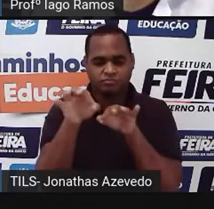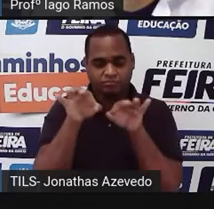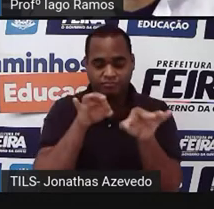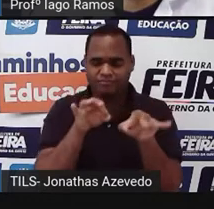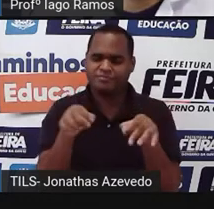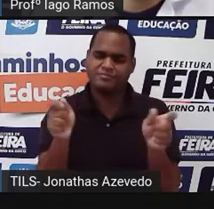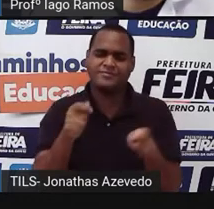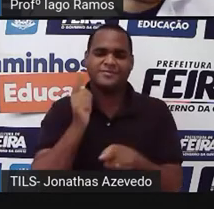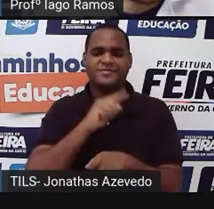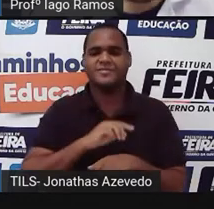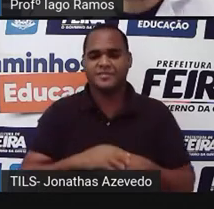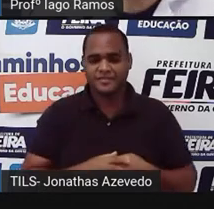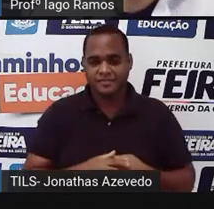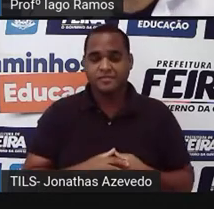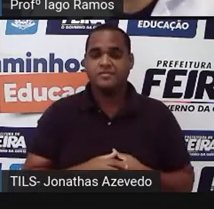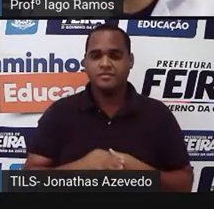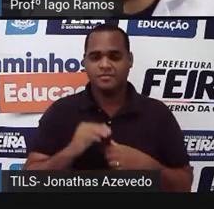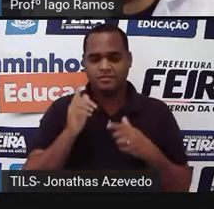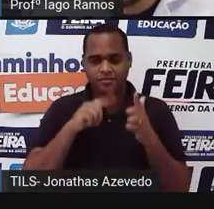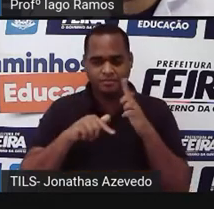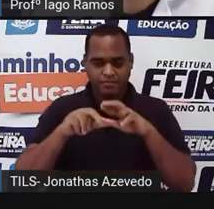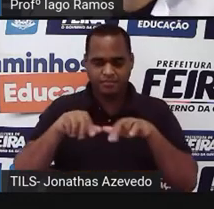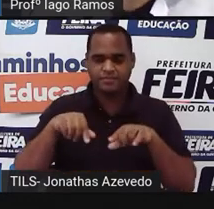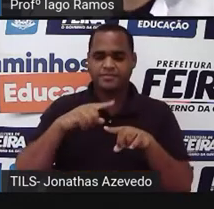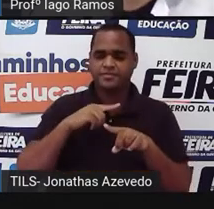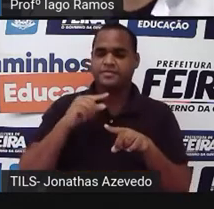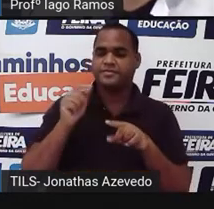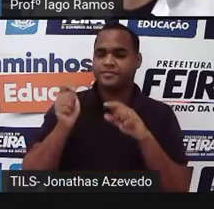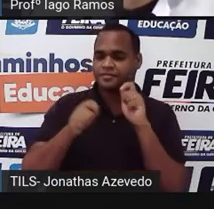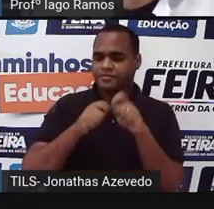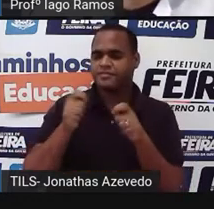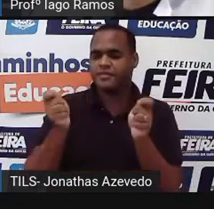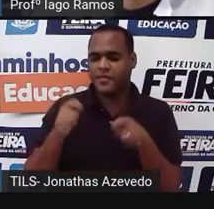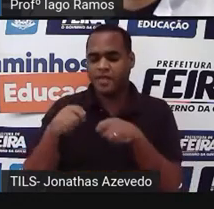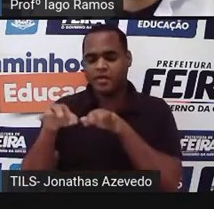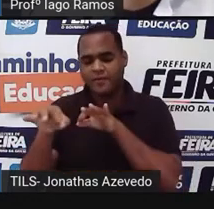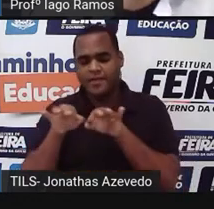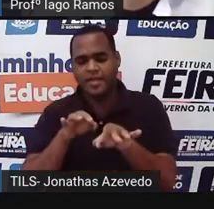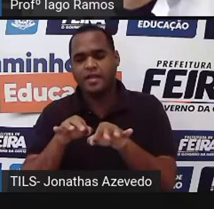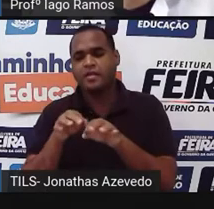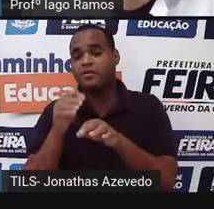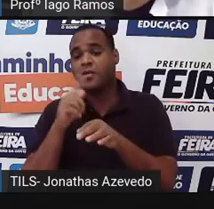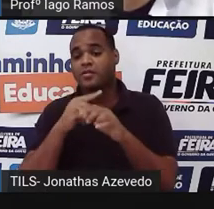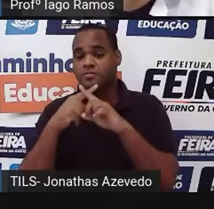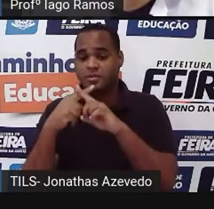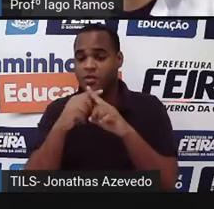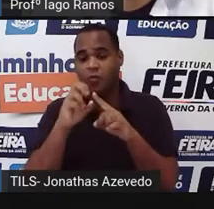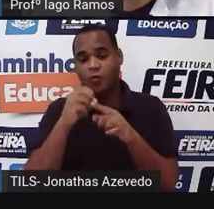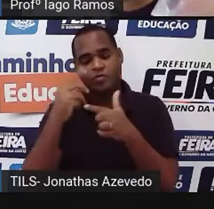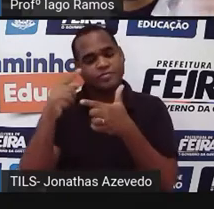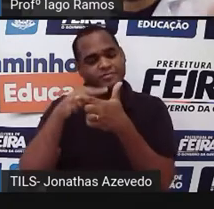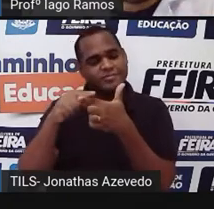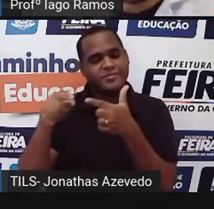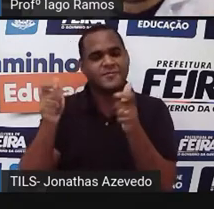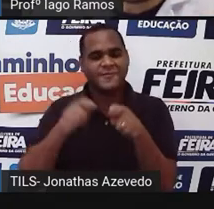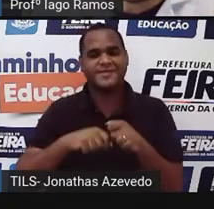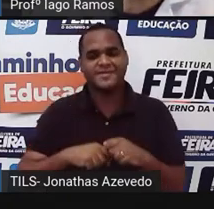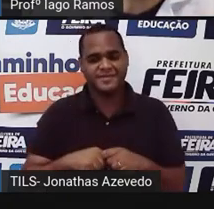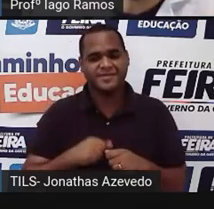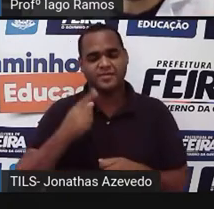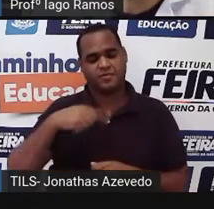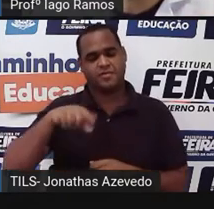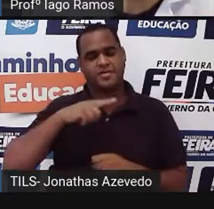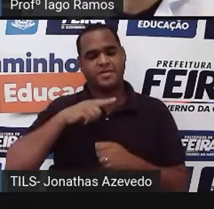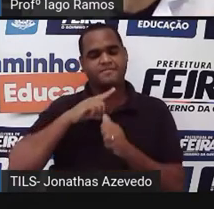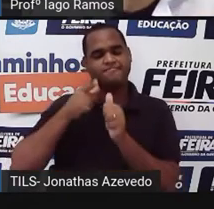resolvidos com a multiplicação ou com a divisão e aí usando a multiplicação e a divisão a gente já vai colocar